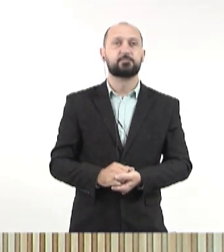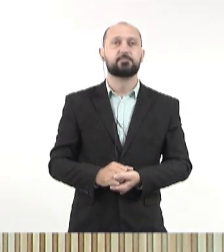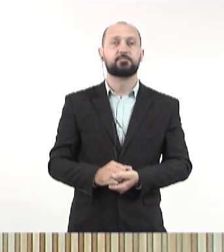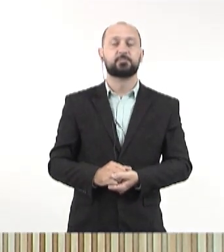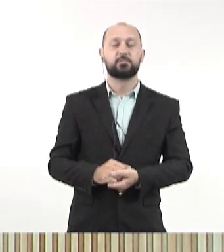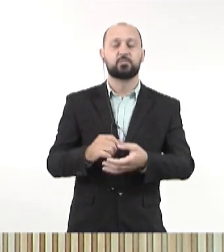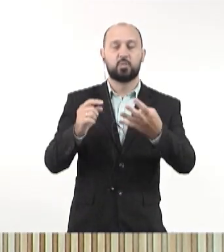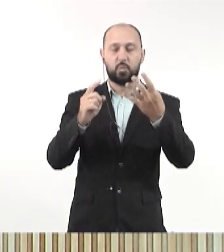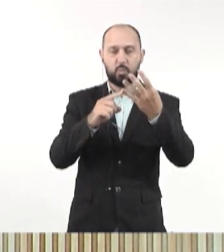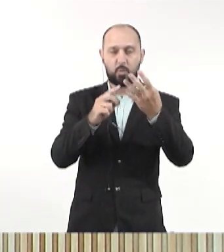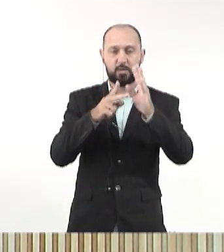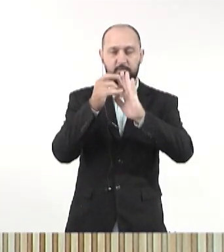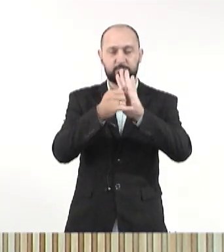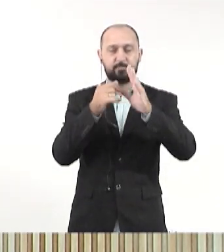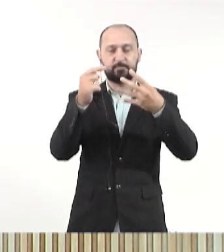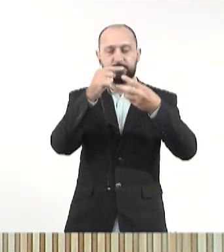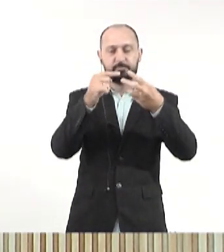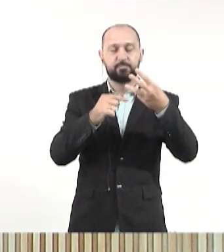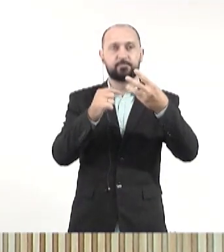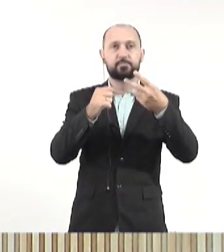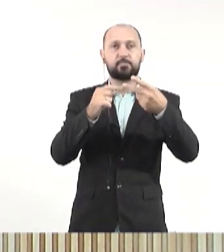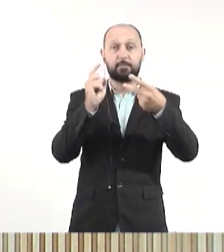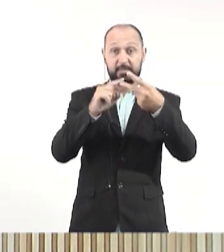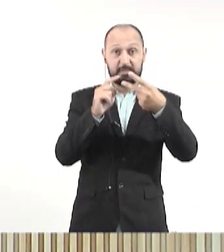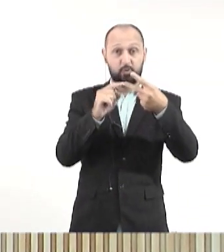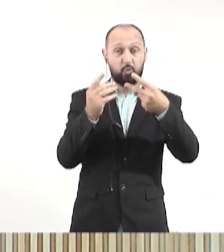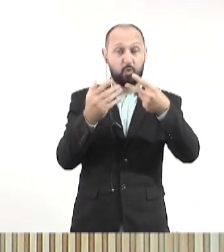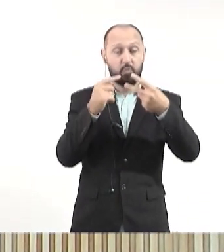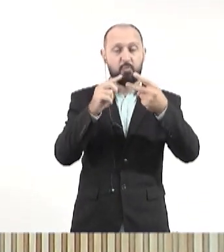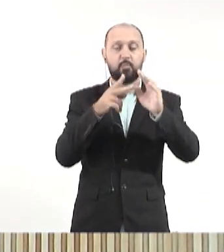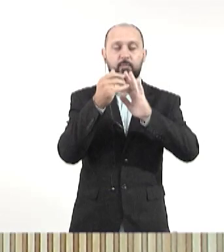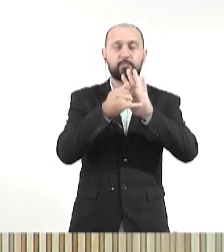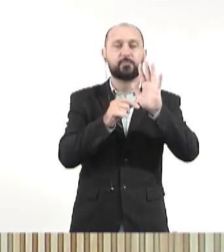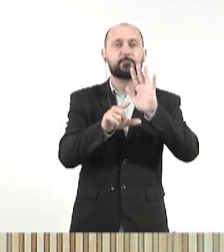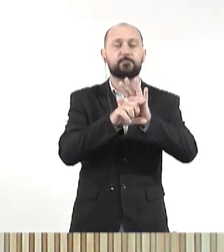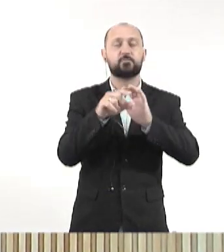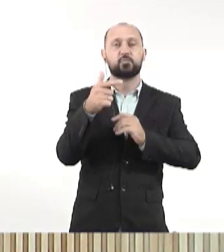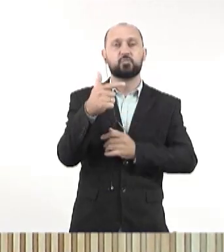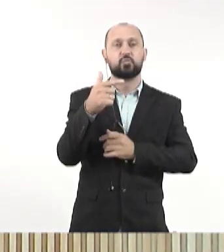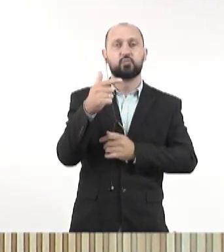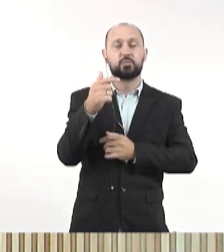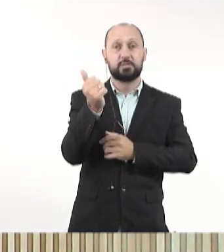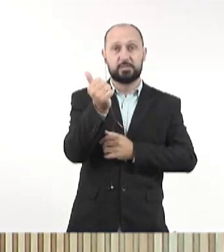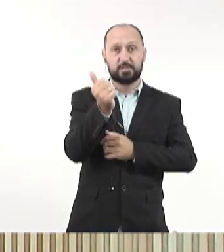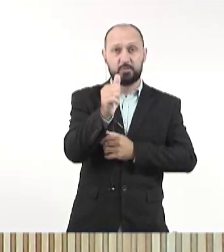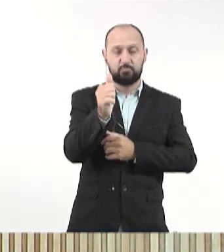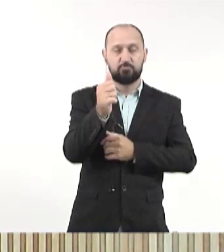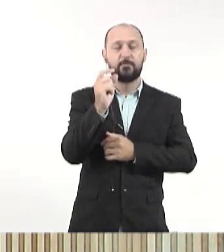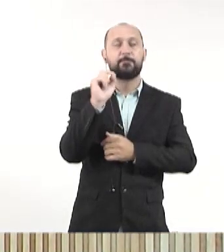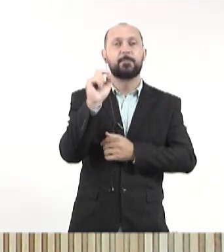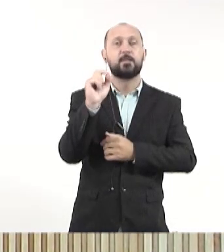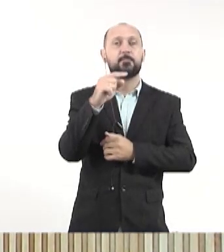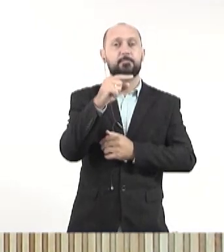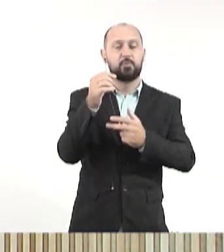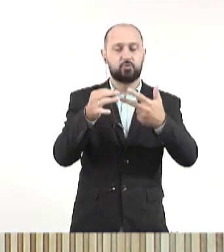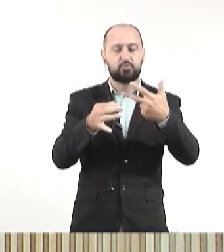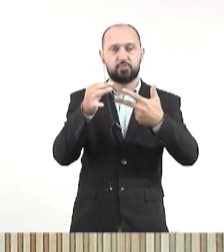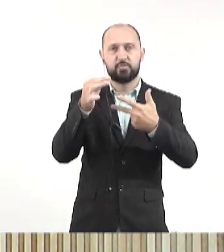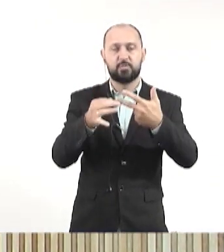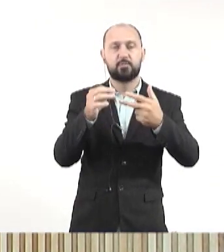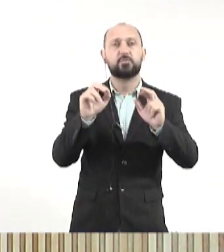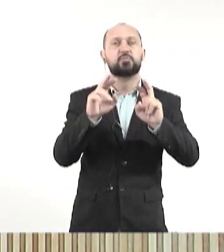Como eu disse, quatro matérias estavam pautadas. Vamos para a segunda. Projeto de lei de número 211, encaminhado pelo Poder